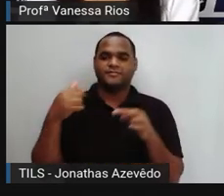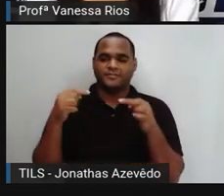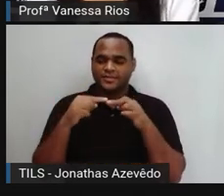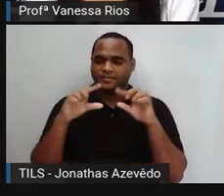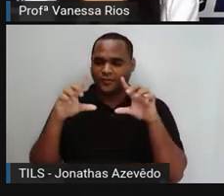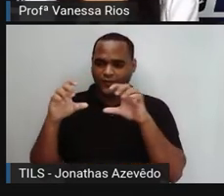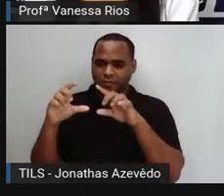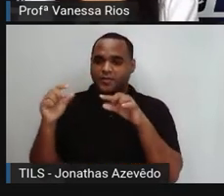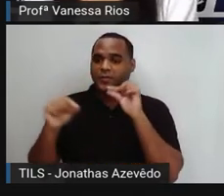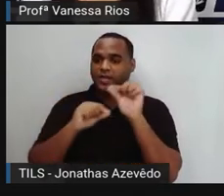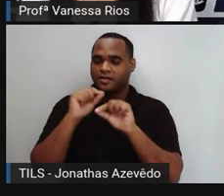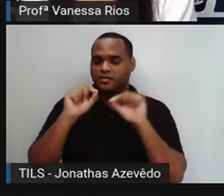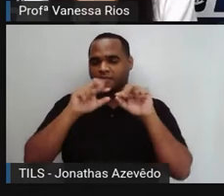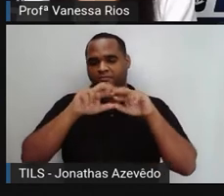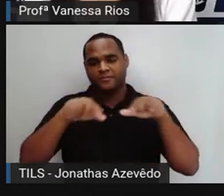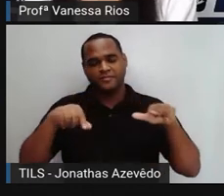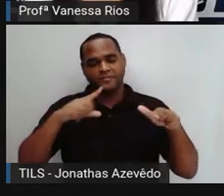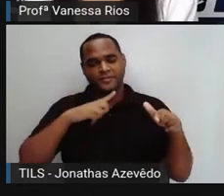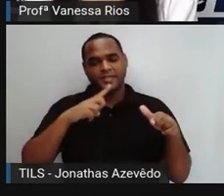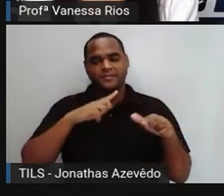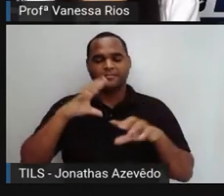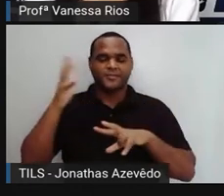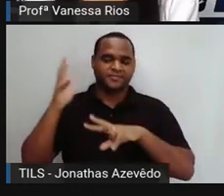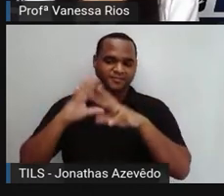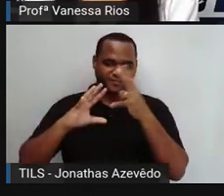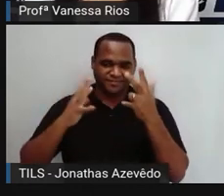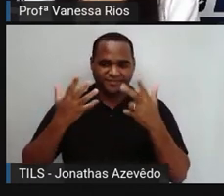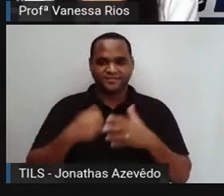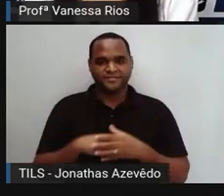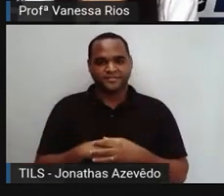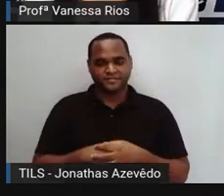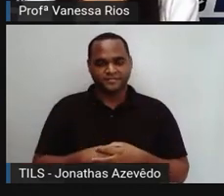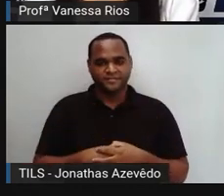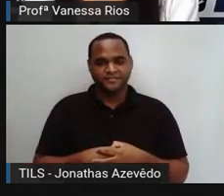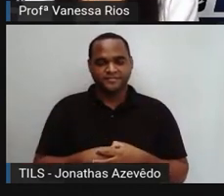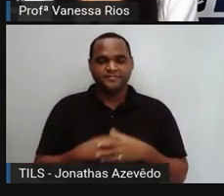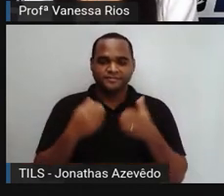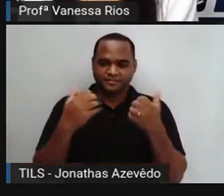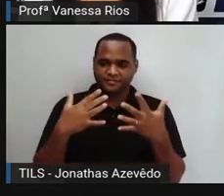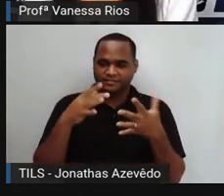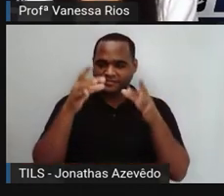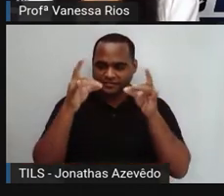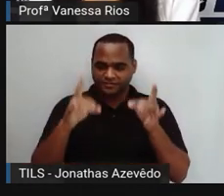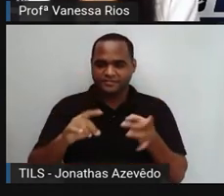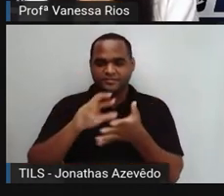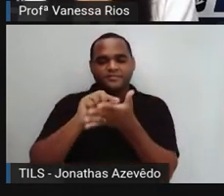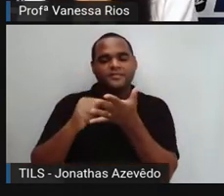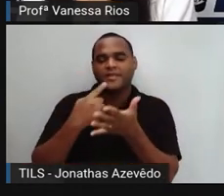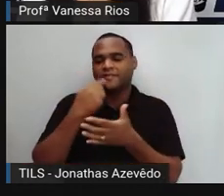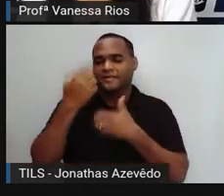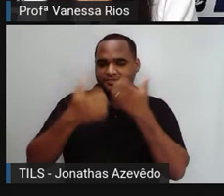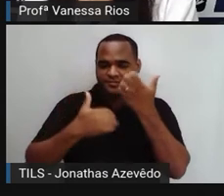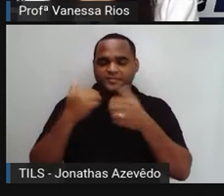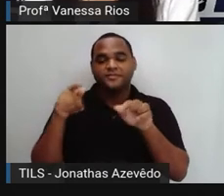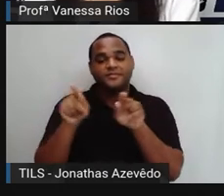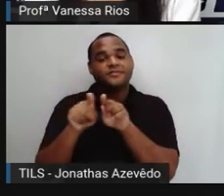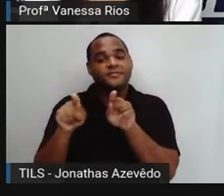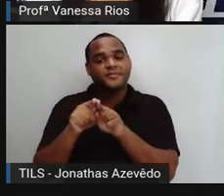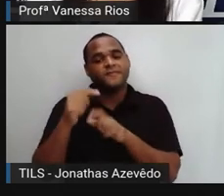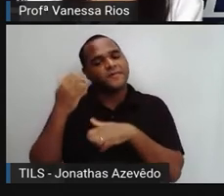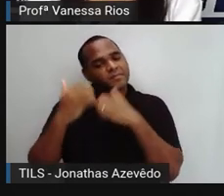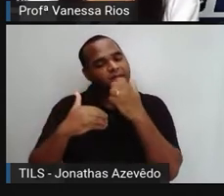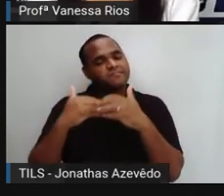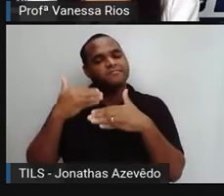fotografia em diversas situações. Aspectos aí que a gente já vem falando, a gente já vem abordando e